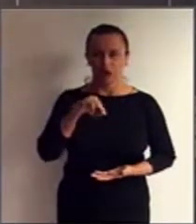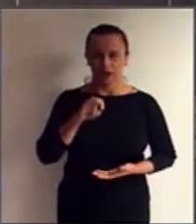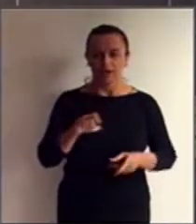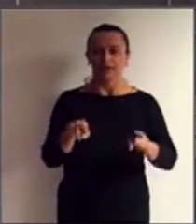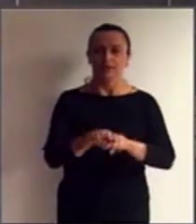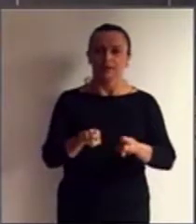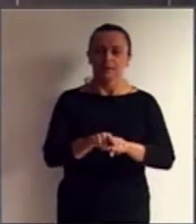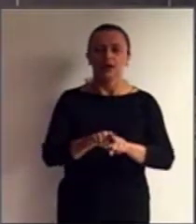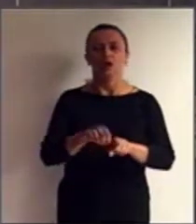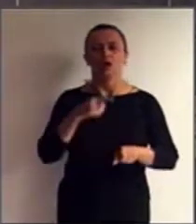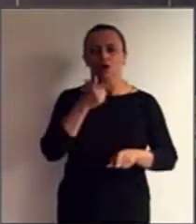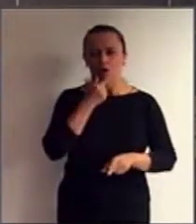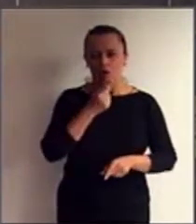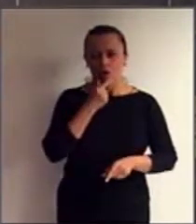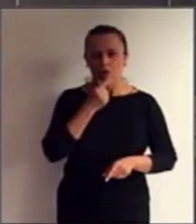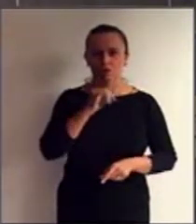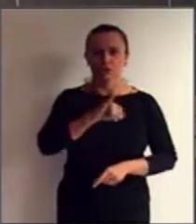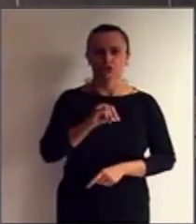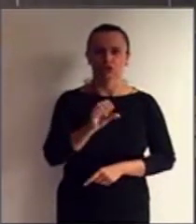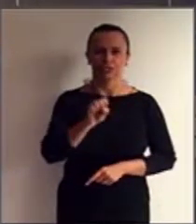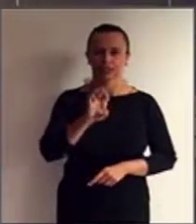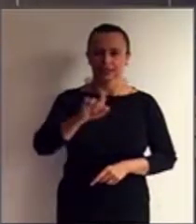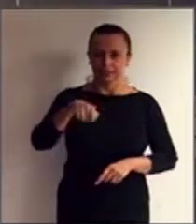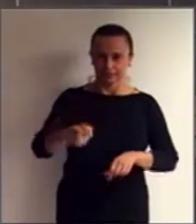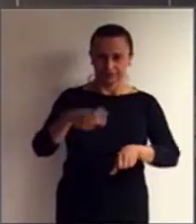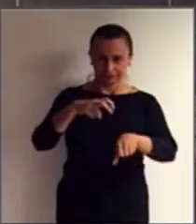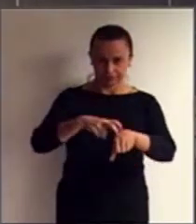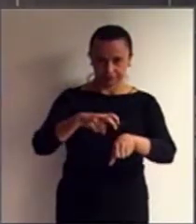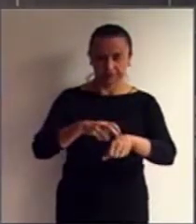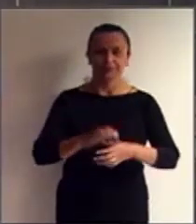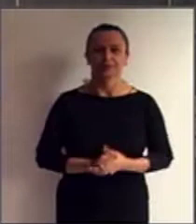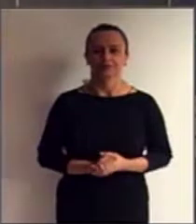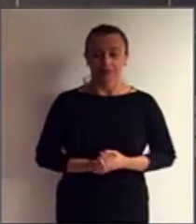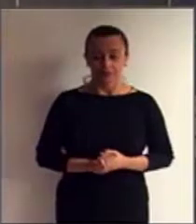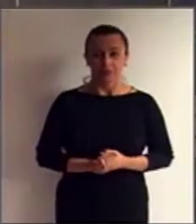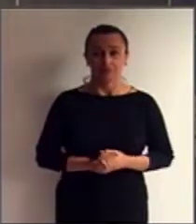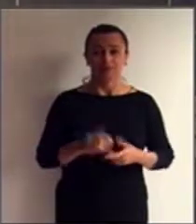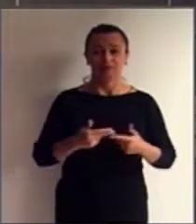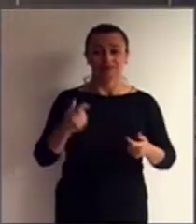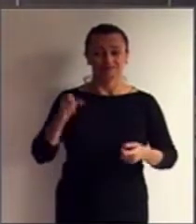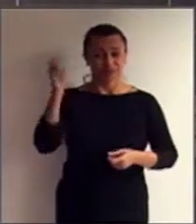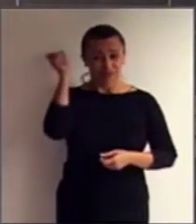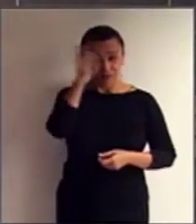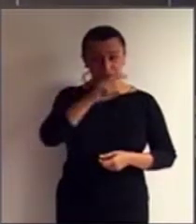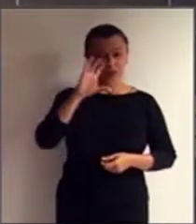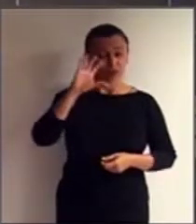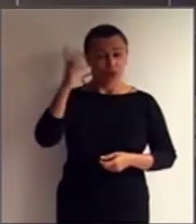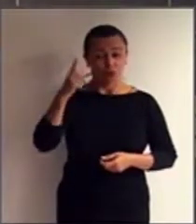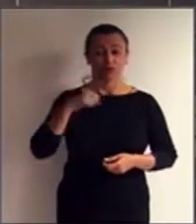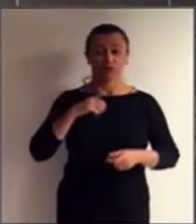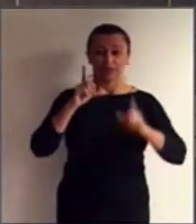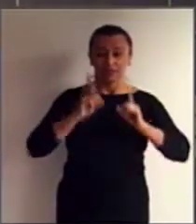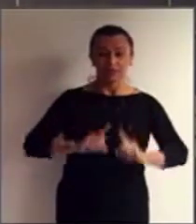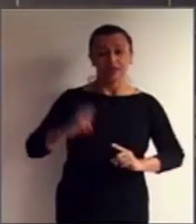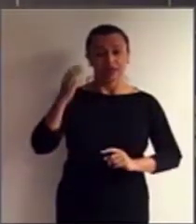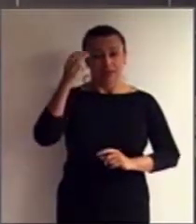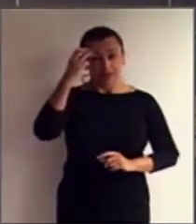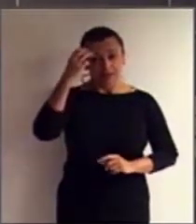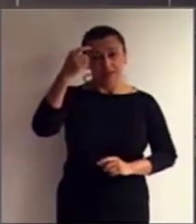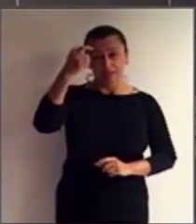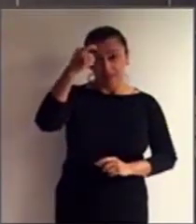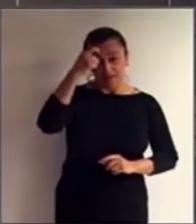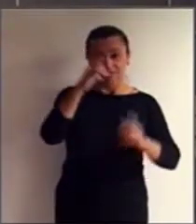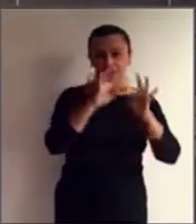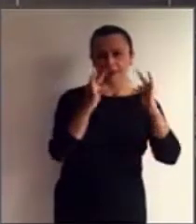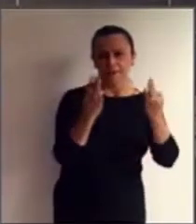A interdição de direitos sempre foi uma difícil decisão para as pessoas com deficiência intelectual, mental e seus